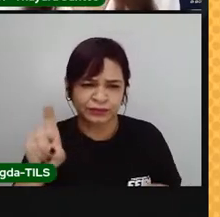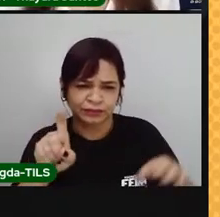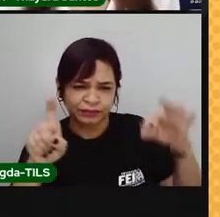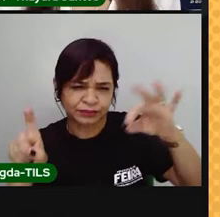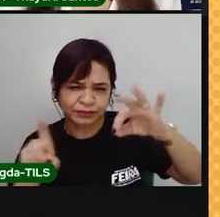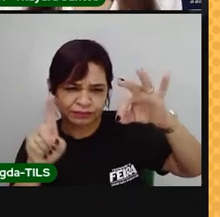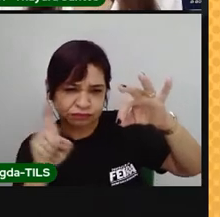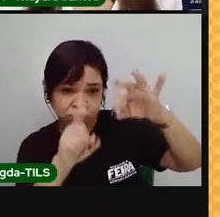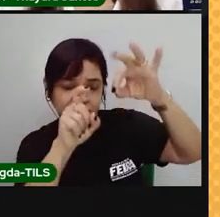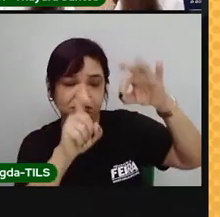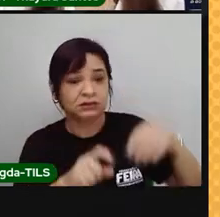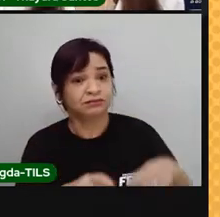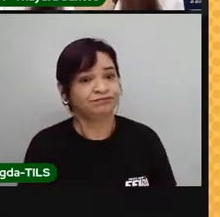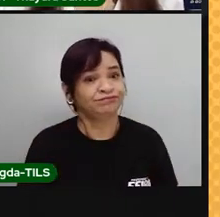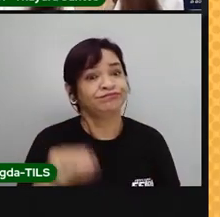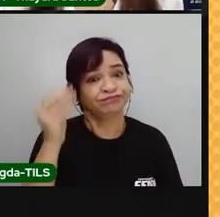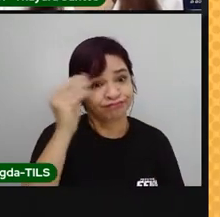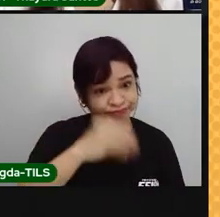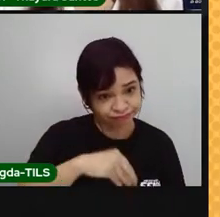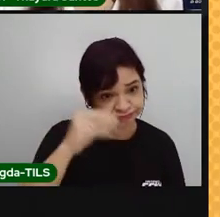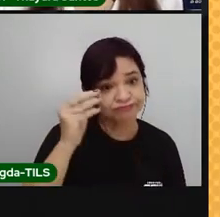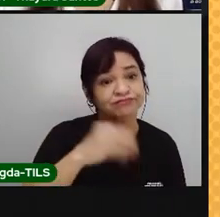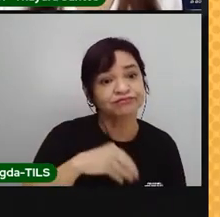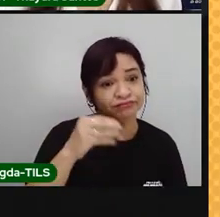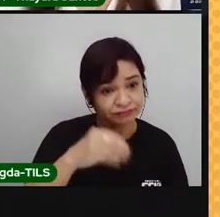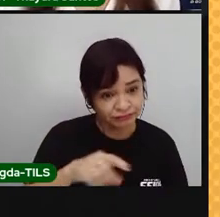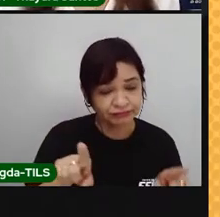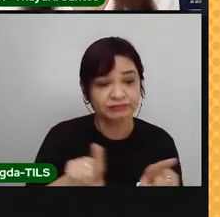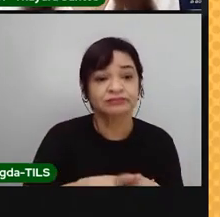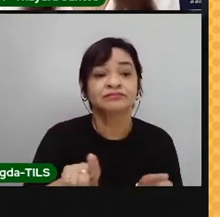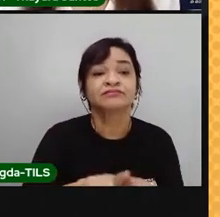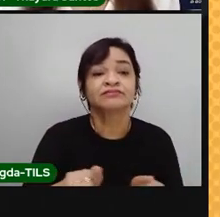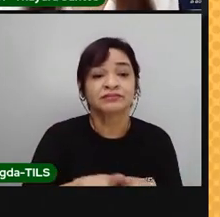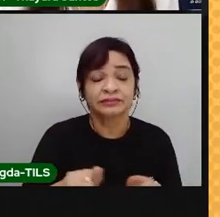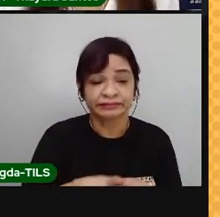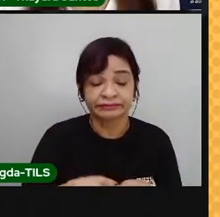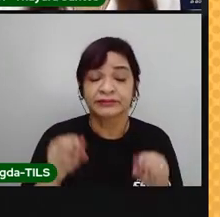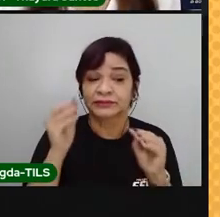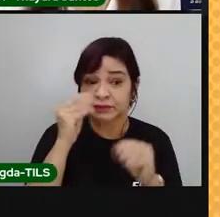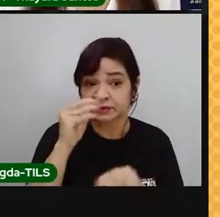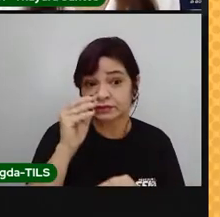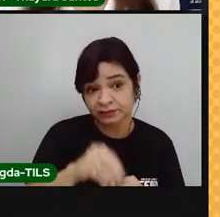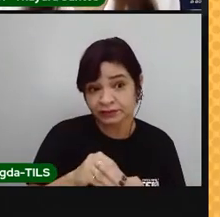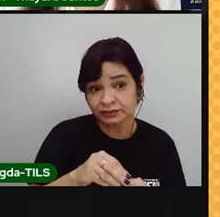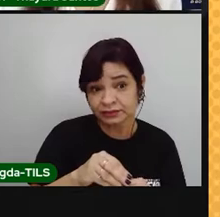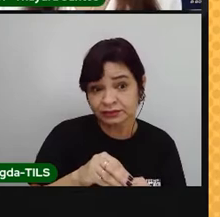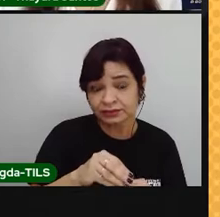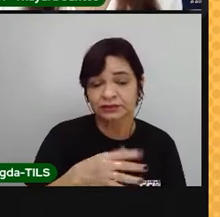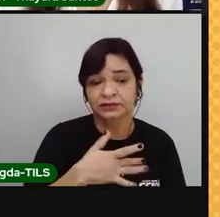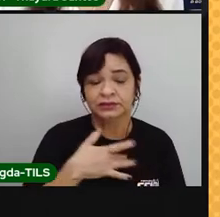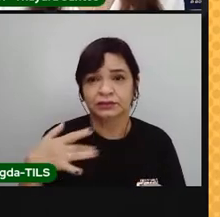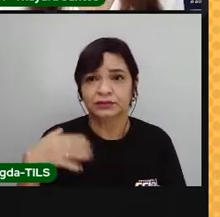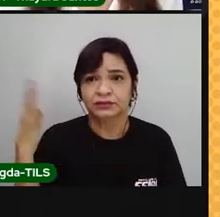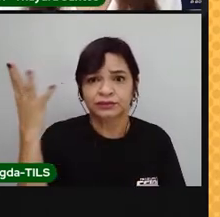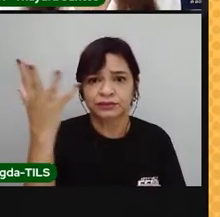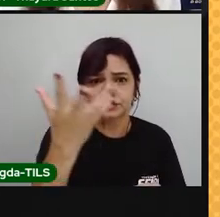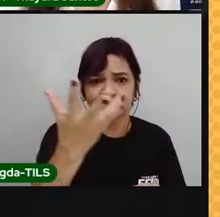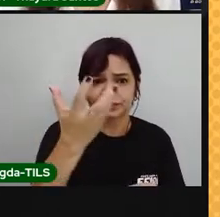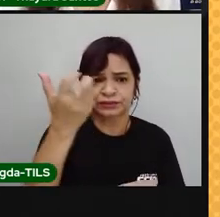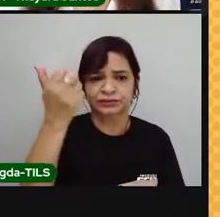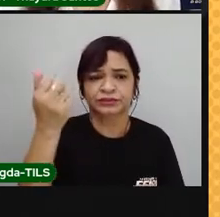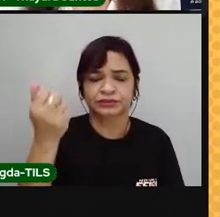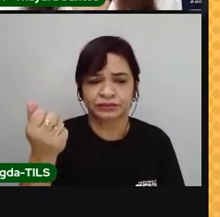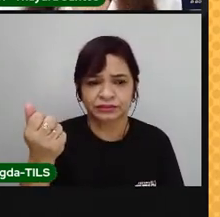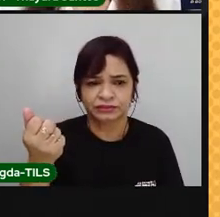eles também emitem gás de efeito estufa. Nesse caso aqui são os clorofocarbonetes, que são muito ruins,